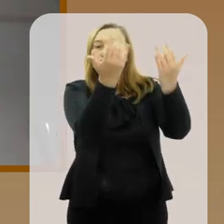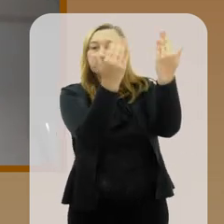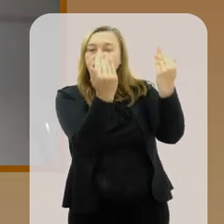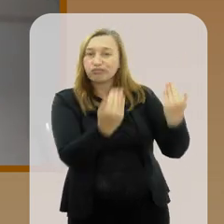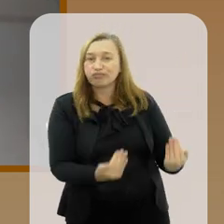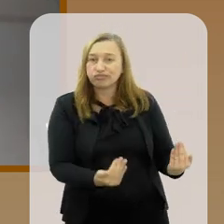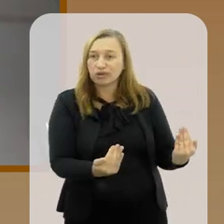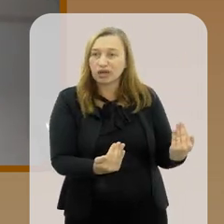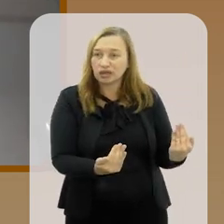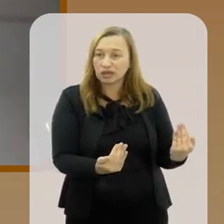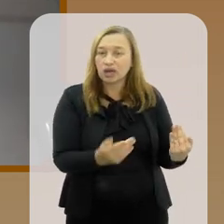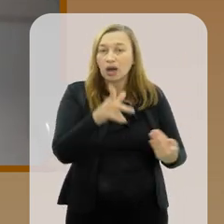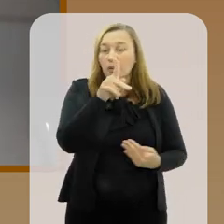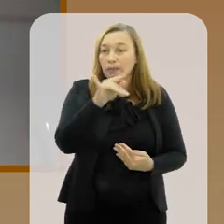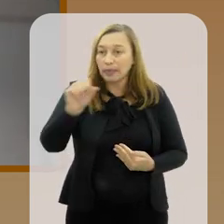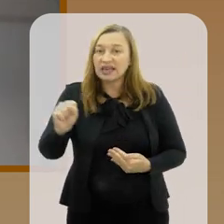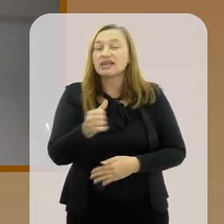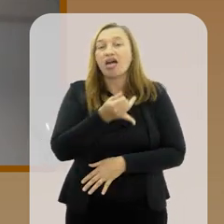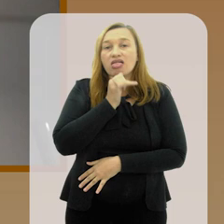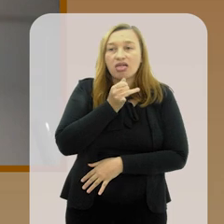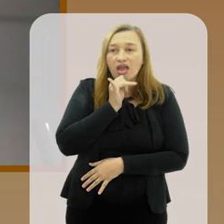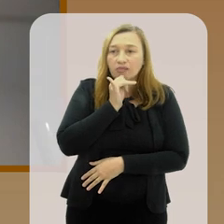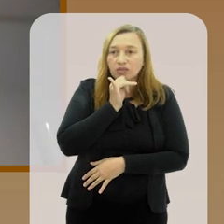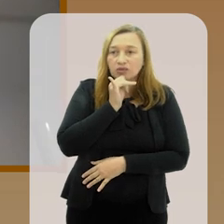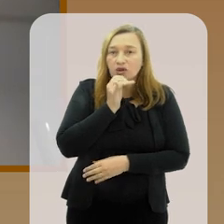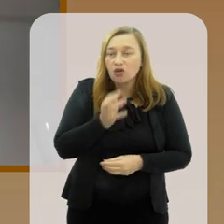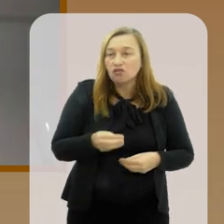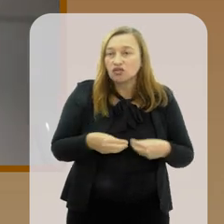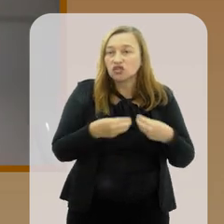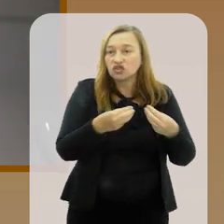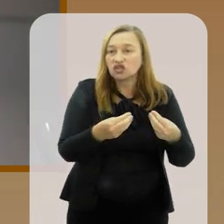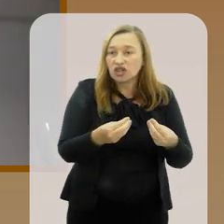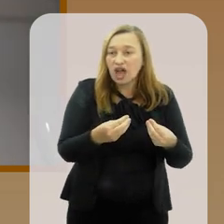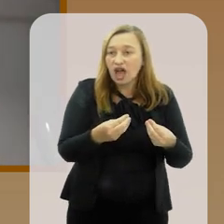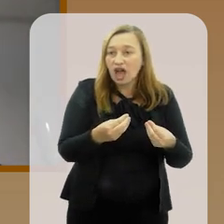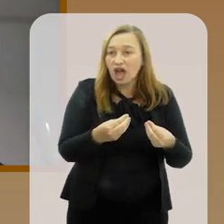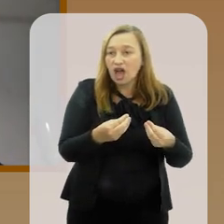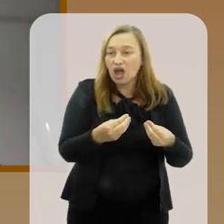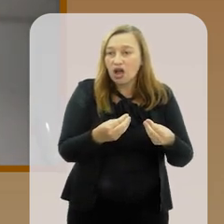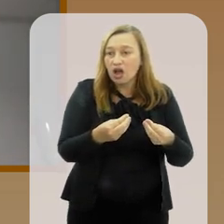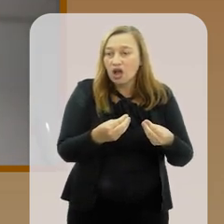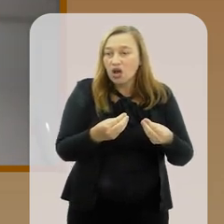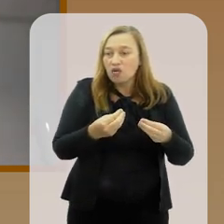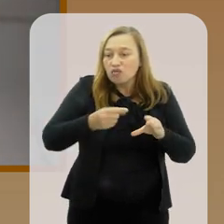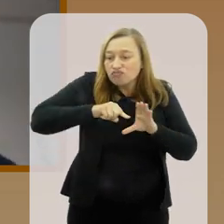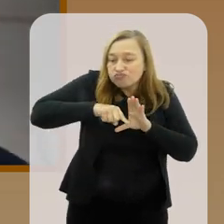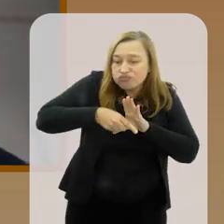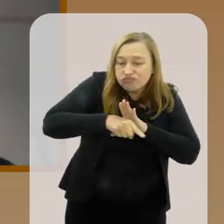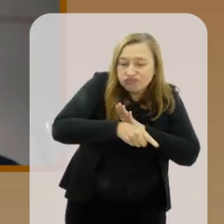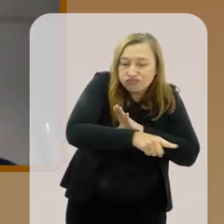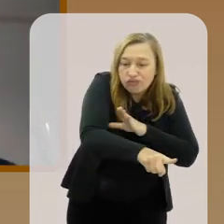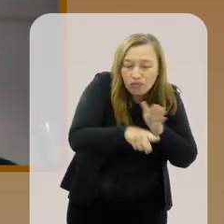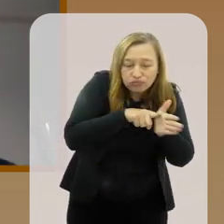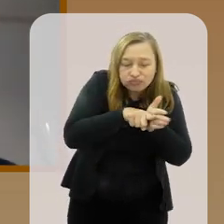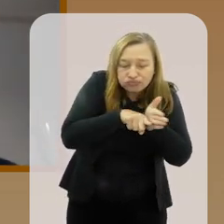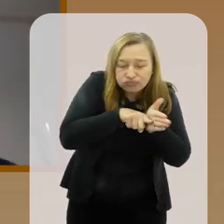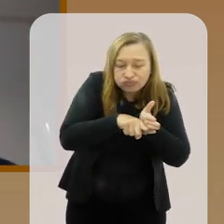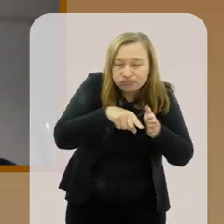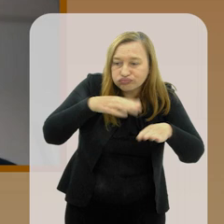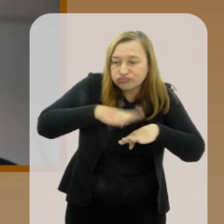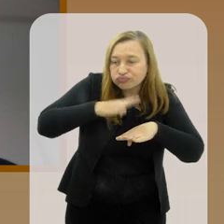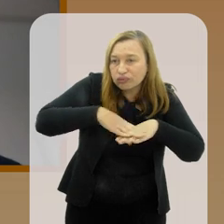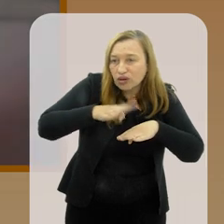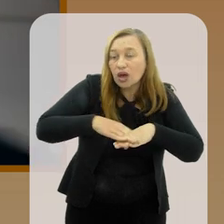melhores resultados avaliados por essa... por PISA, por exemplo, que vão te dar uma condição de explorar a matemática no nível mais